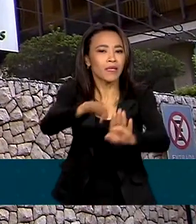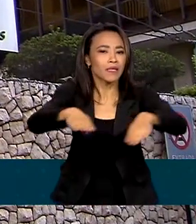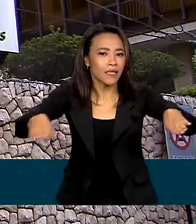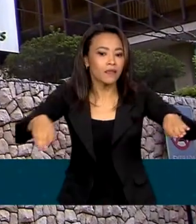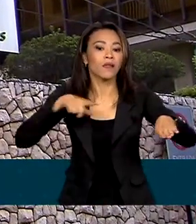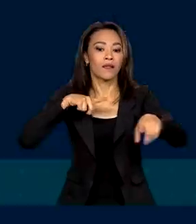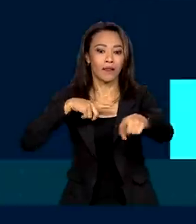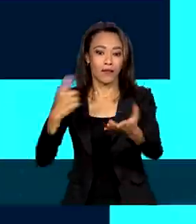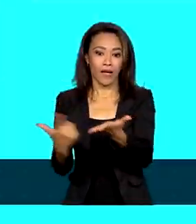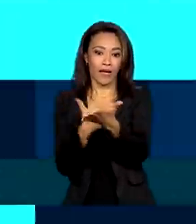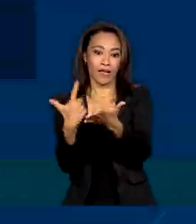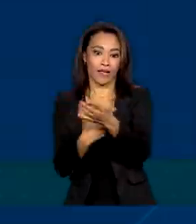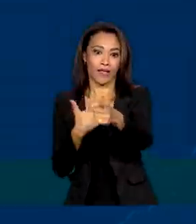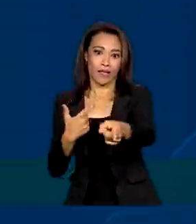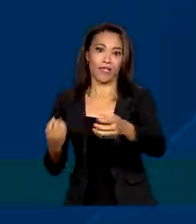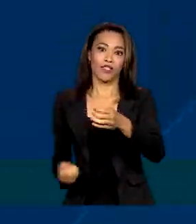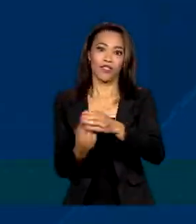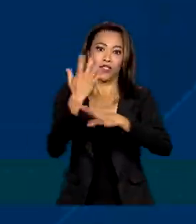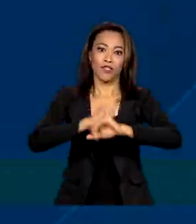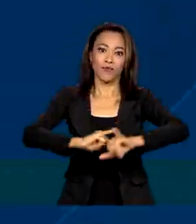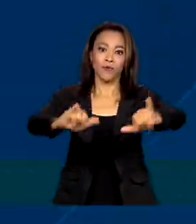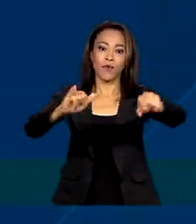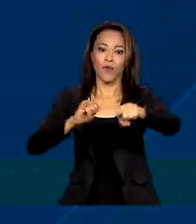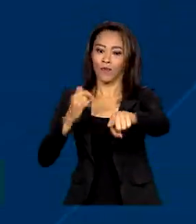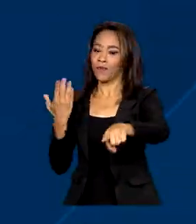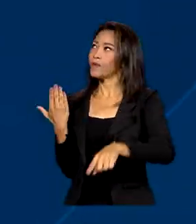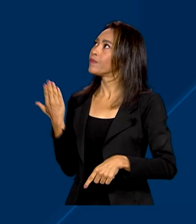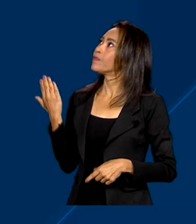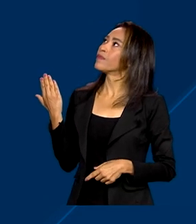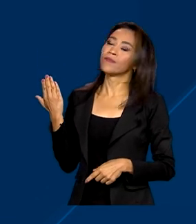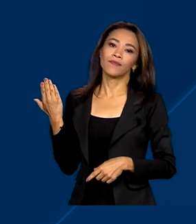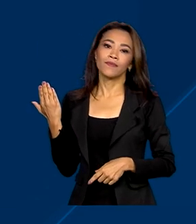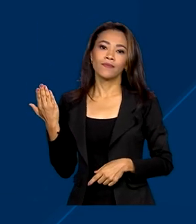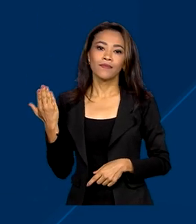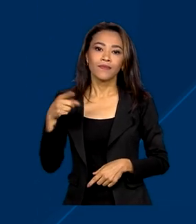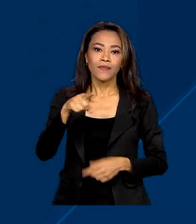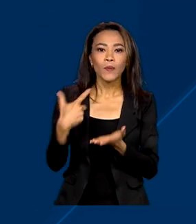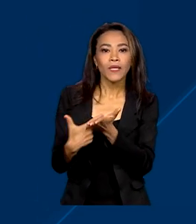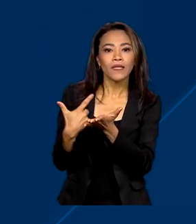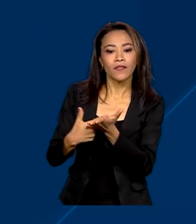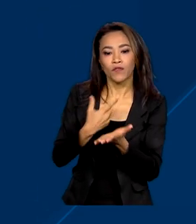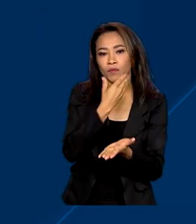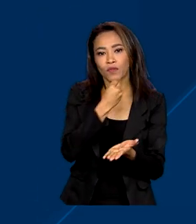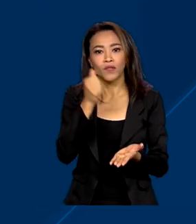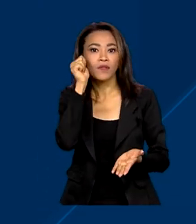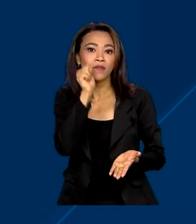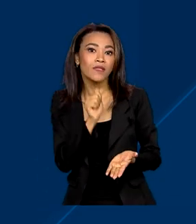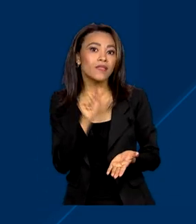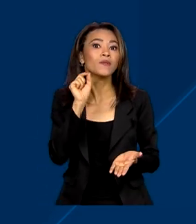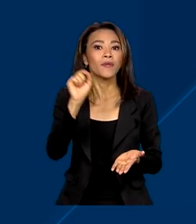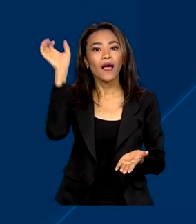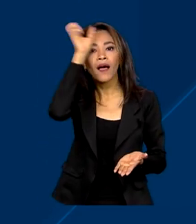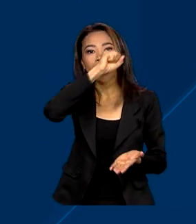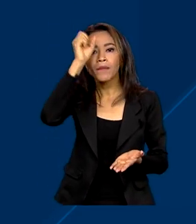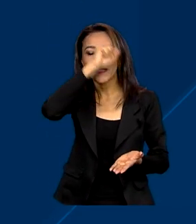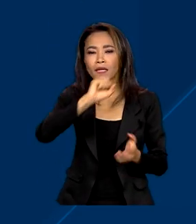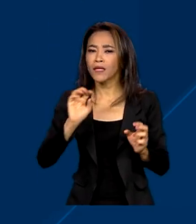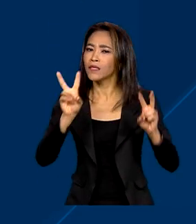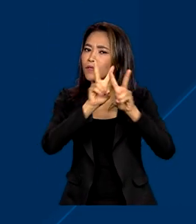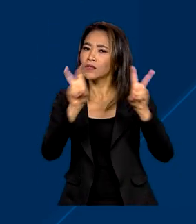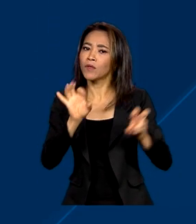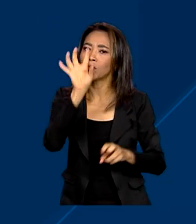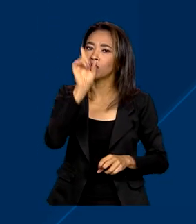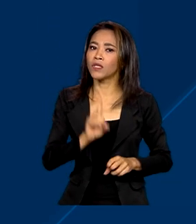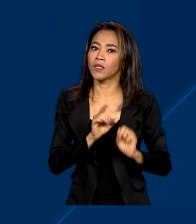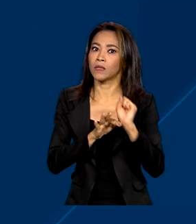cartilhas e guias. Um dos materiais divulgados é um livro infantil em que meninos e meninas aprendem sobre os direitos